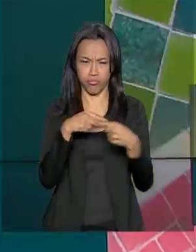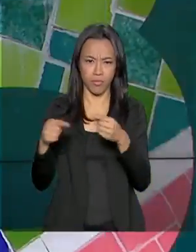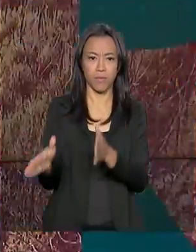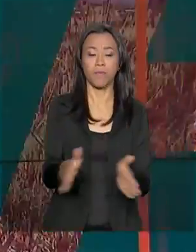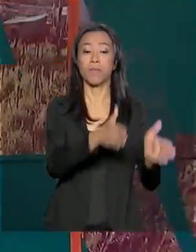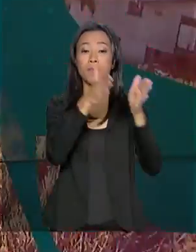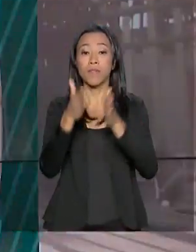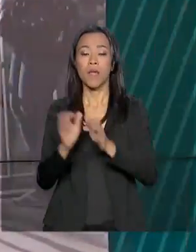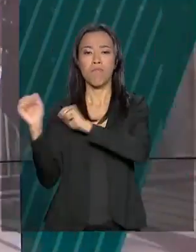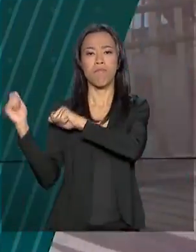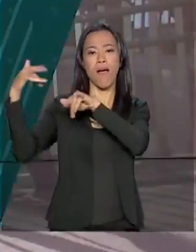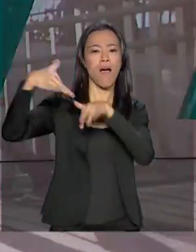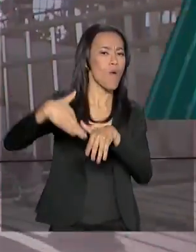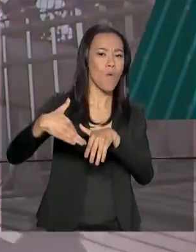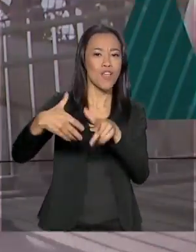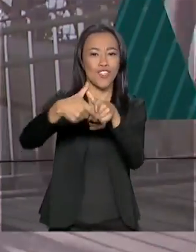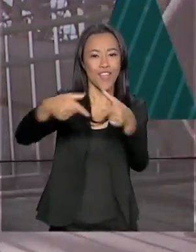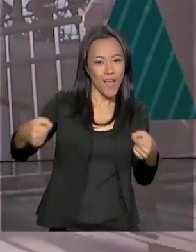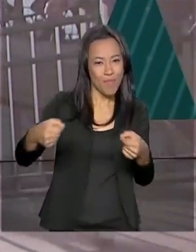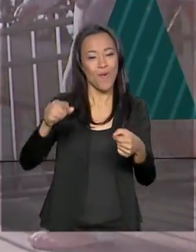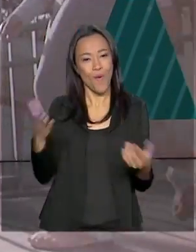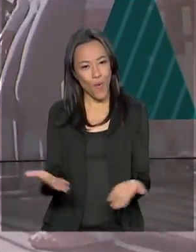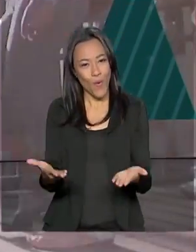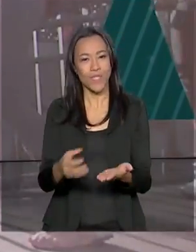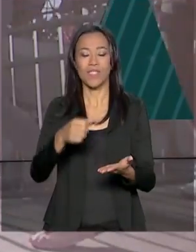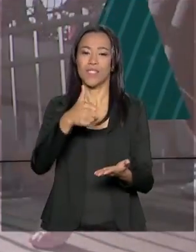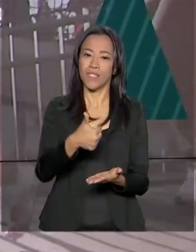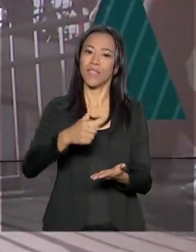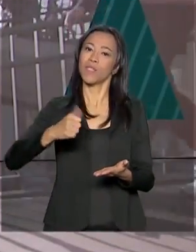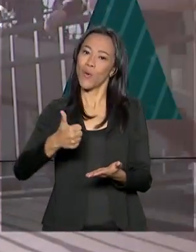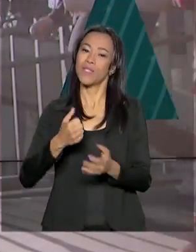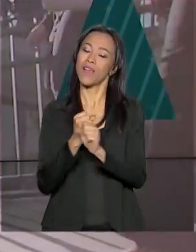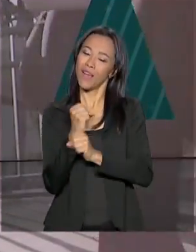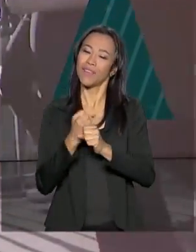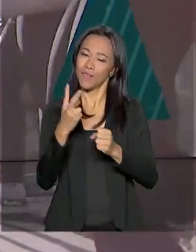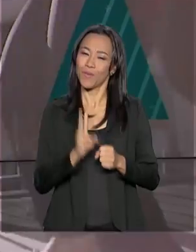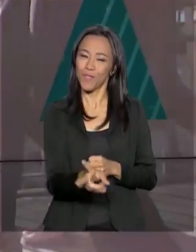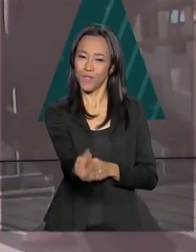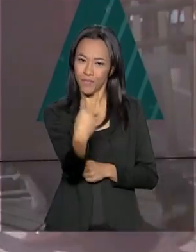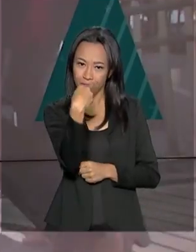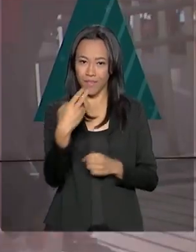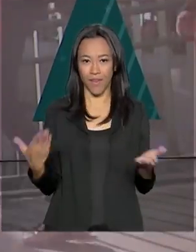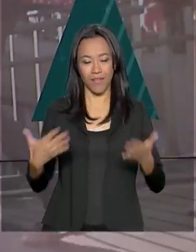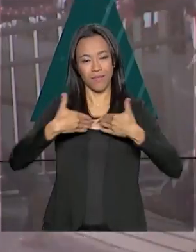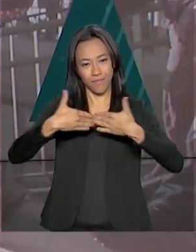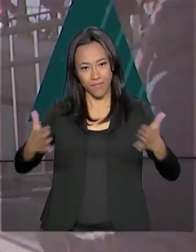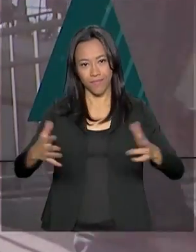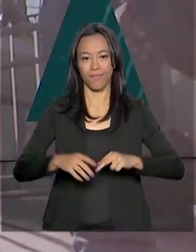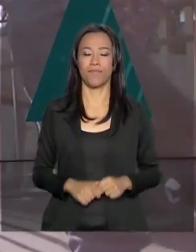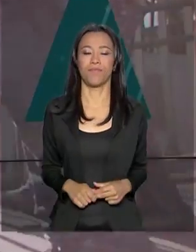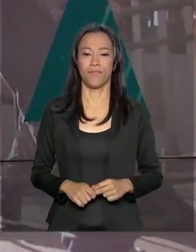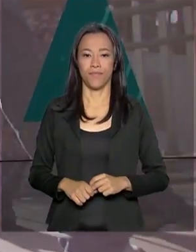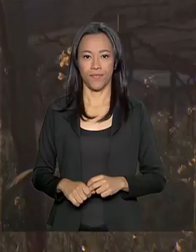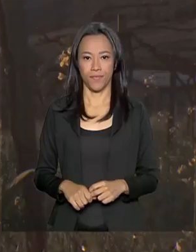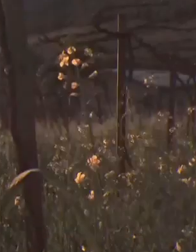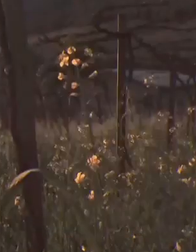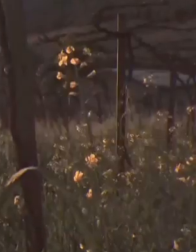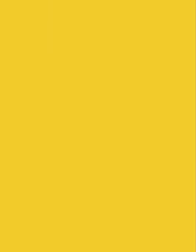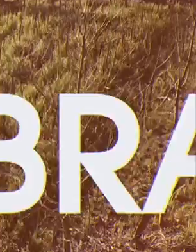Imigração japonesa no Brasil completa hoje 111 anos. Fique com a gente, o Brasil em Dia já está no ar.